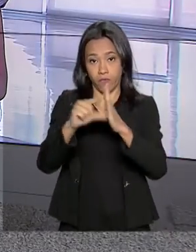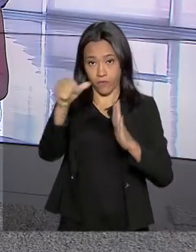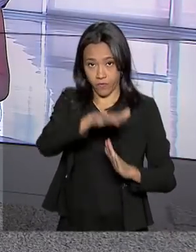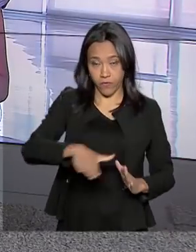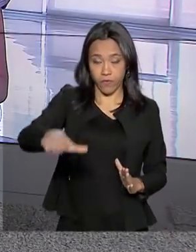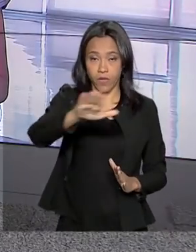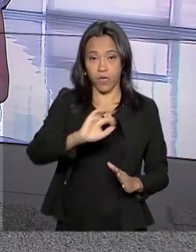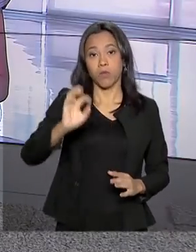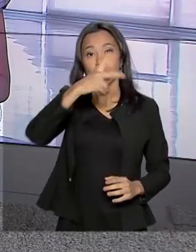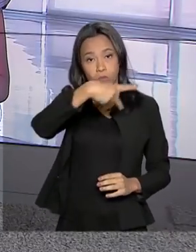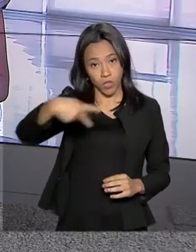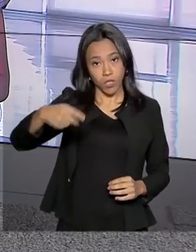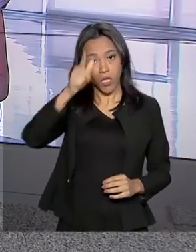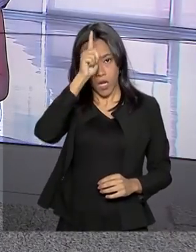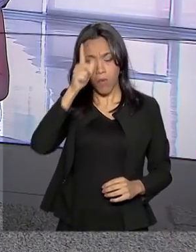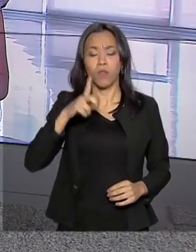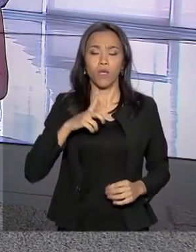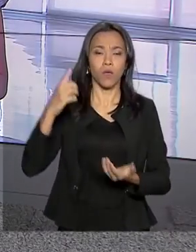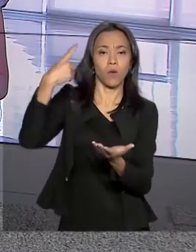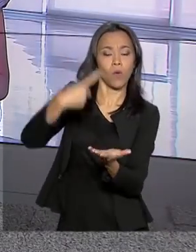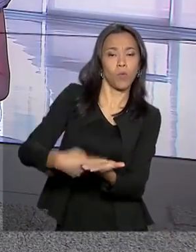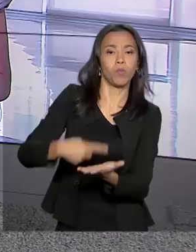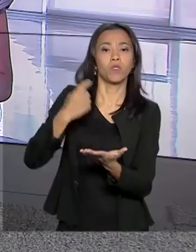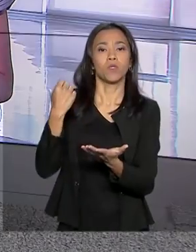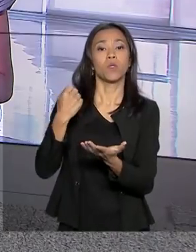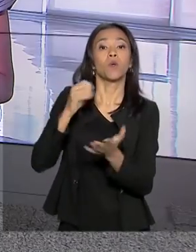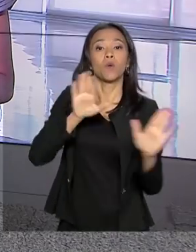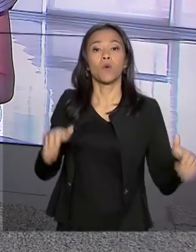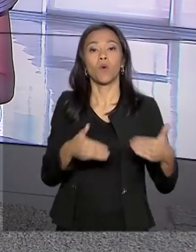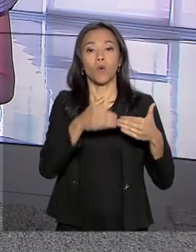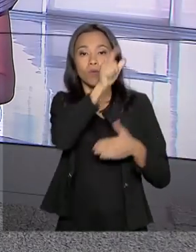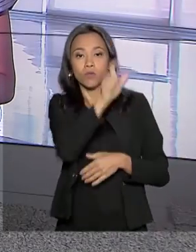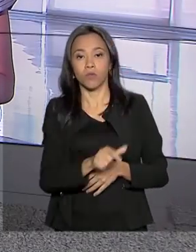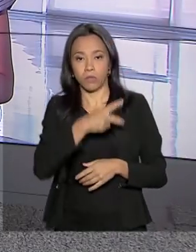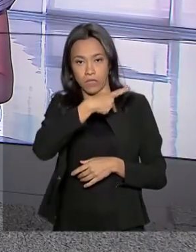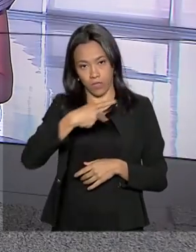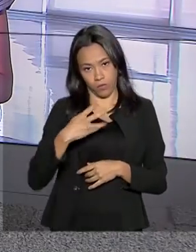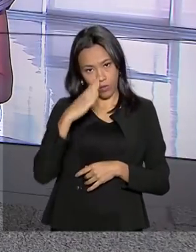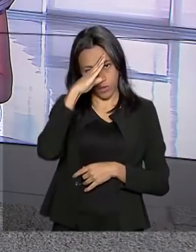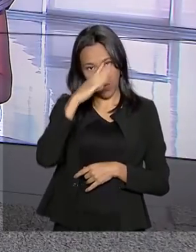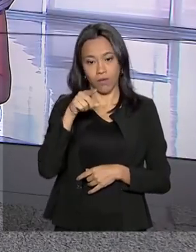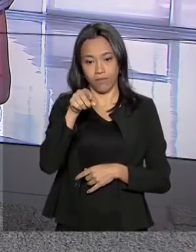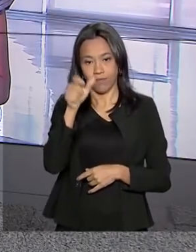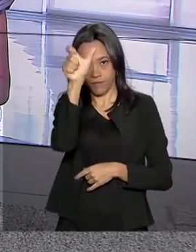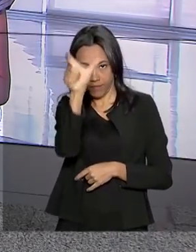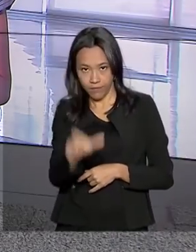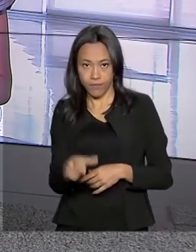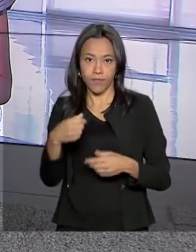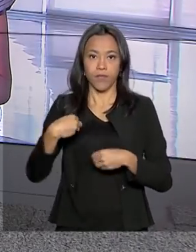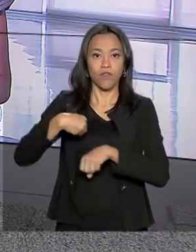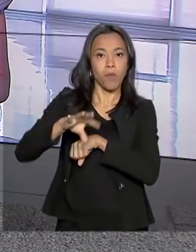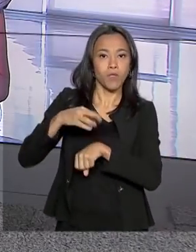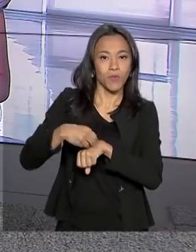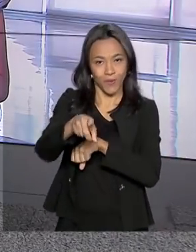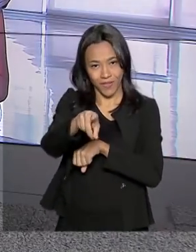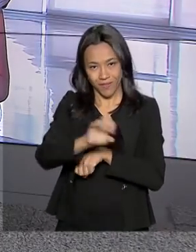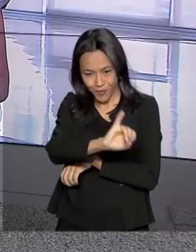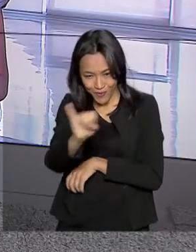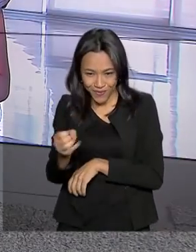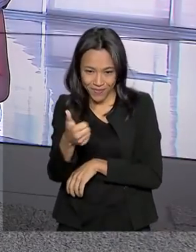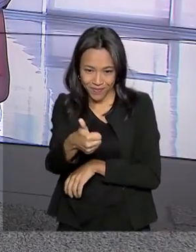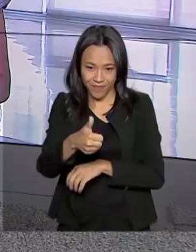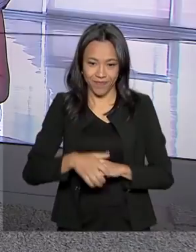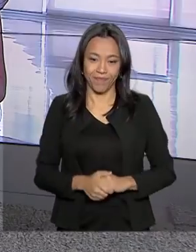ministro alemão também tem agenda com o presidente Jair Bolsonaro. Luciana Colares de Holanda tem as informações para a gente. Oi, Luciana.